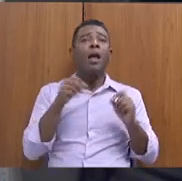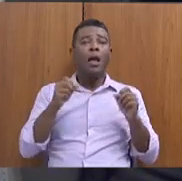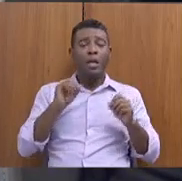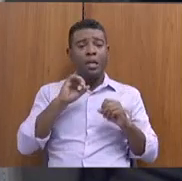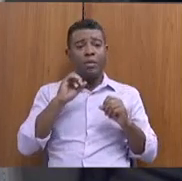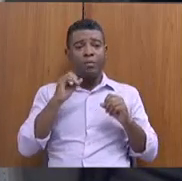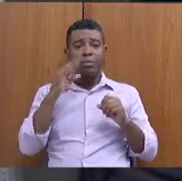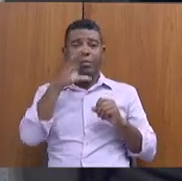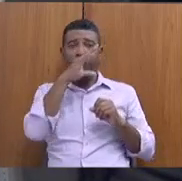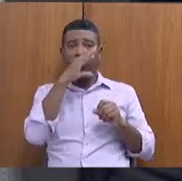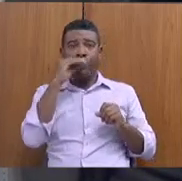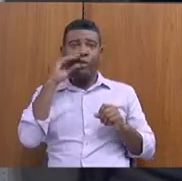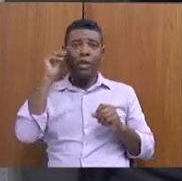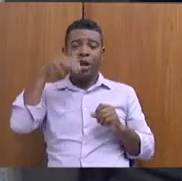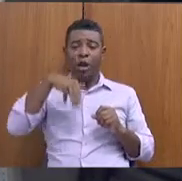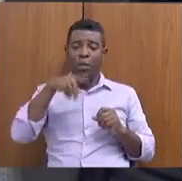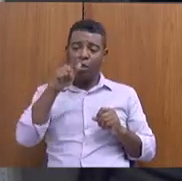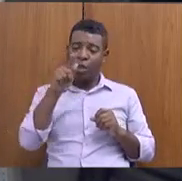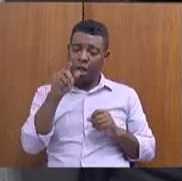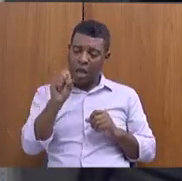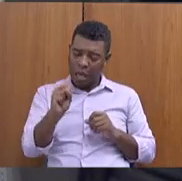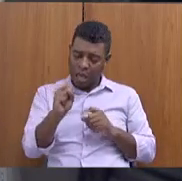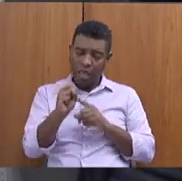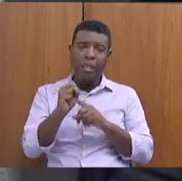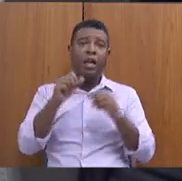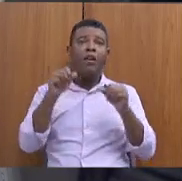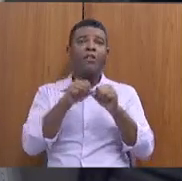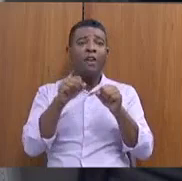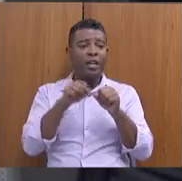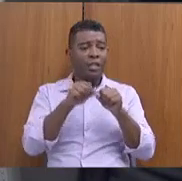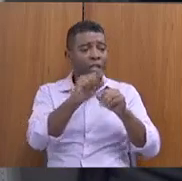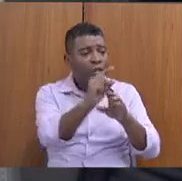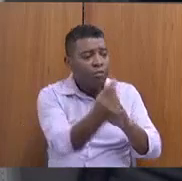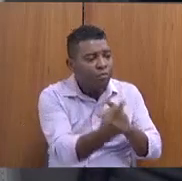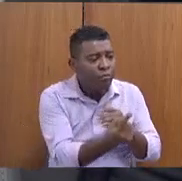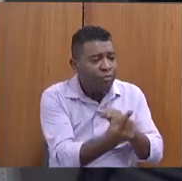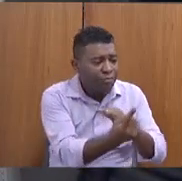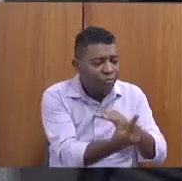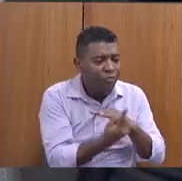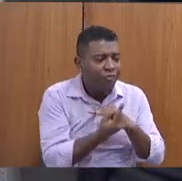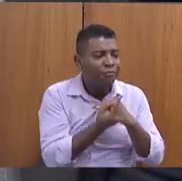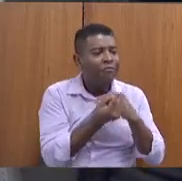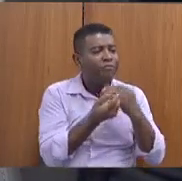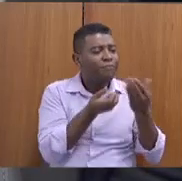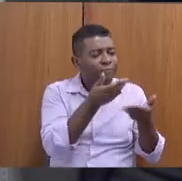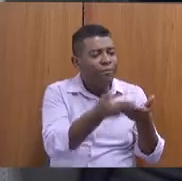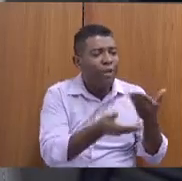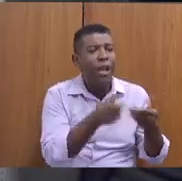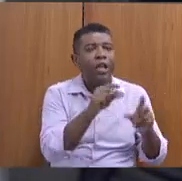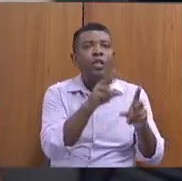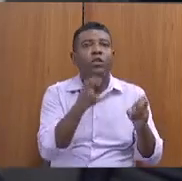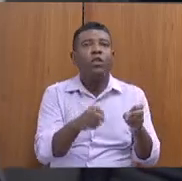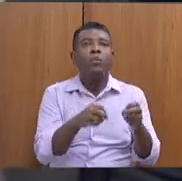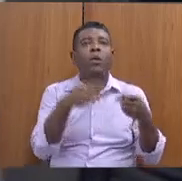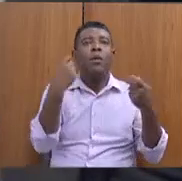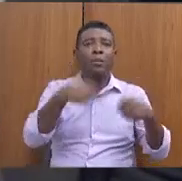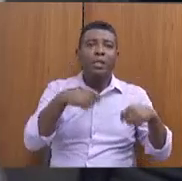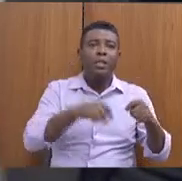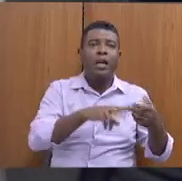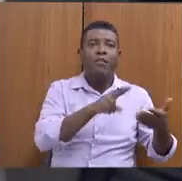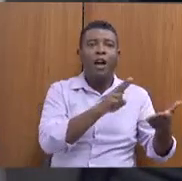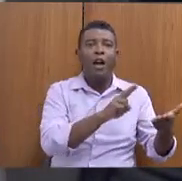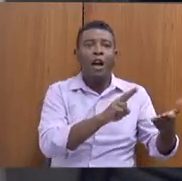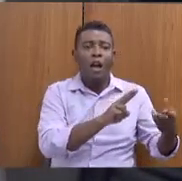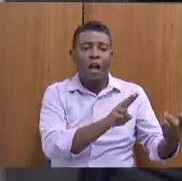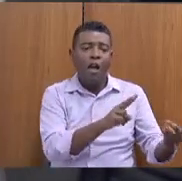faziam essa abordagem em uma das etapas do Cade Único, que ficaram muito tempo precisando renovar os